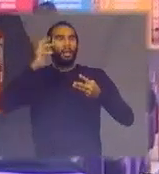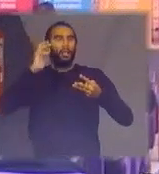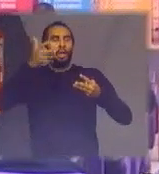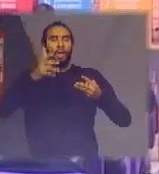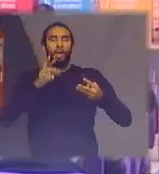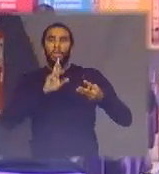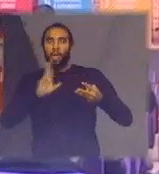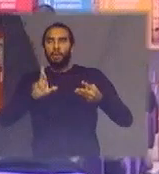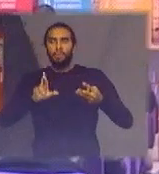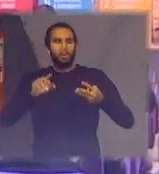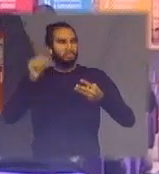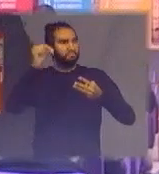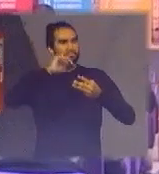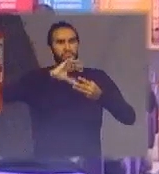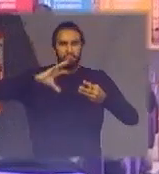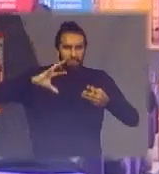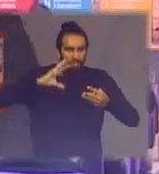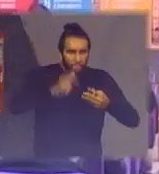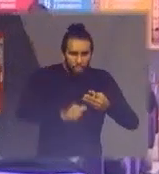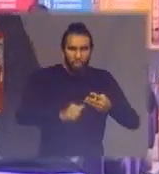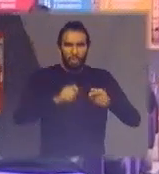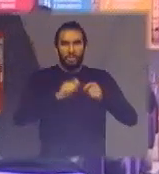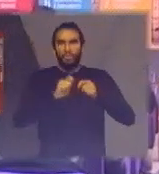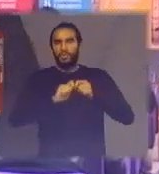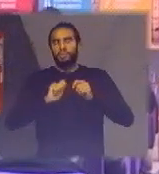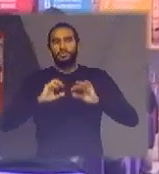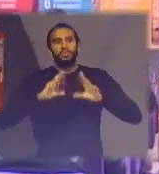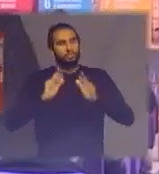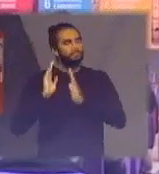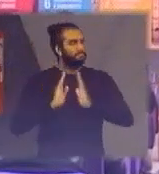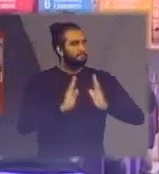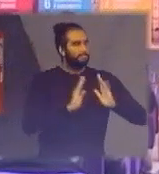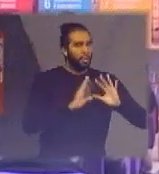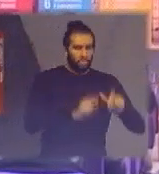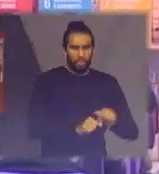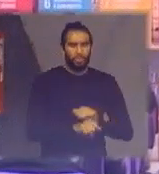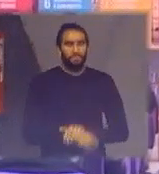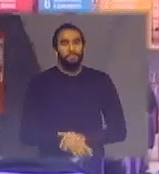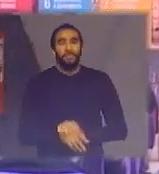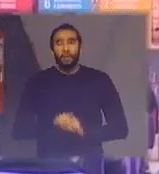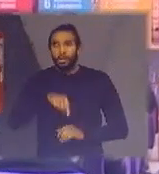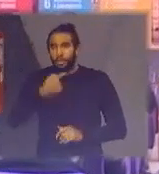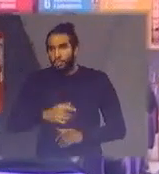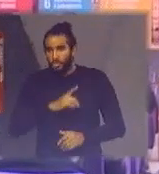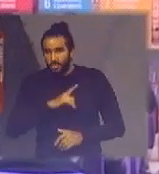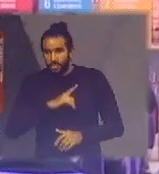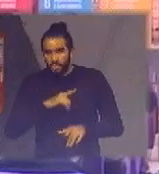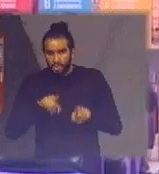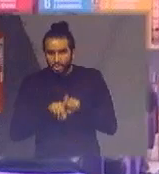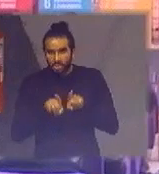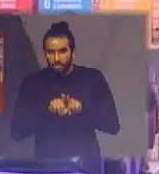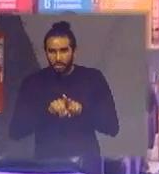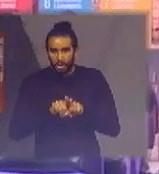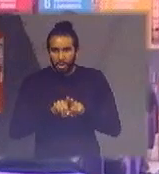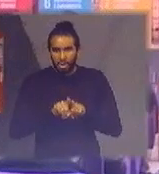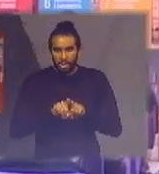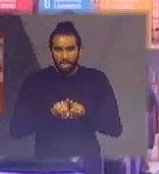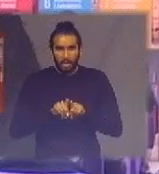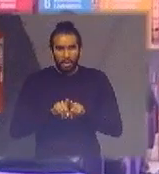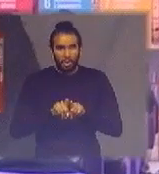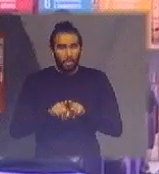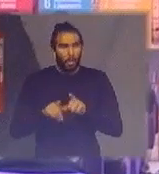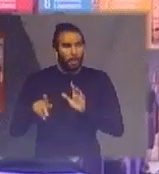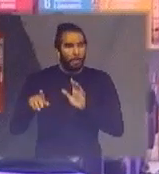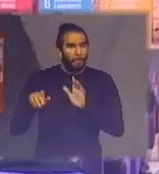ponta a ponta fazem todas as etapas e depois eles têm todos os operadores deles